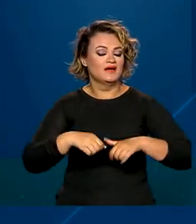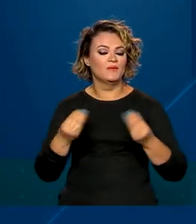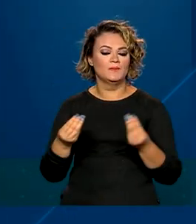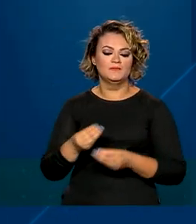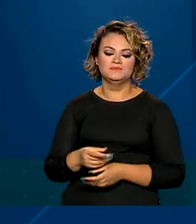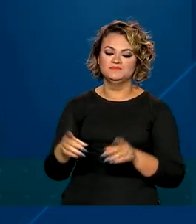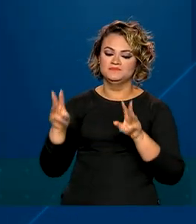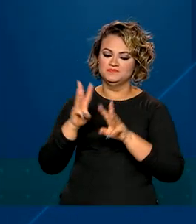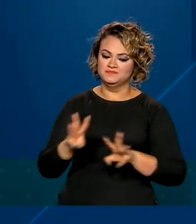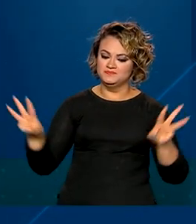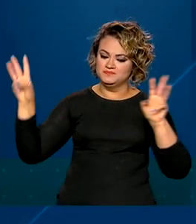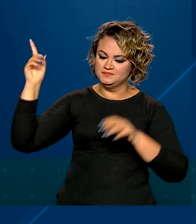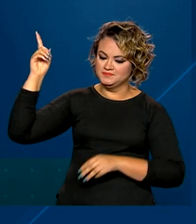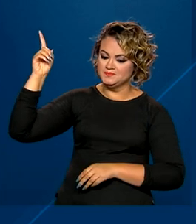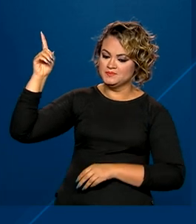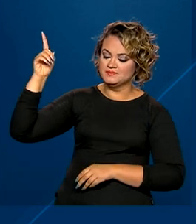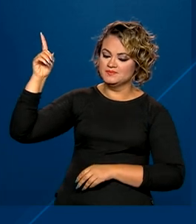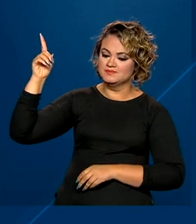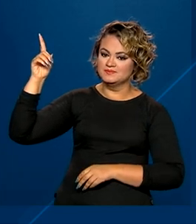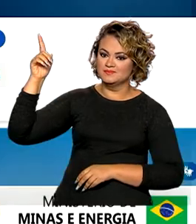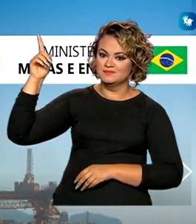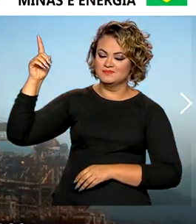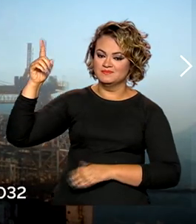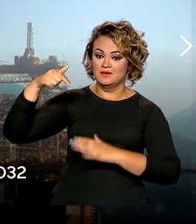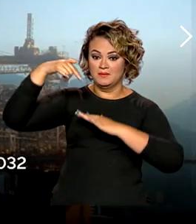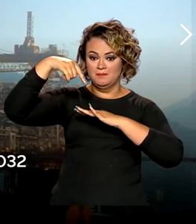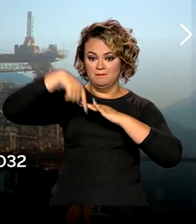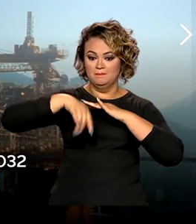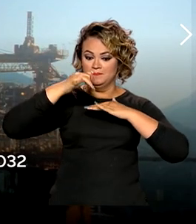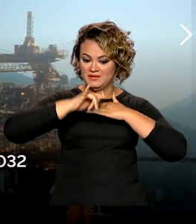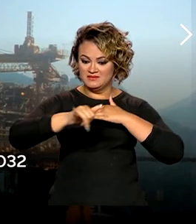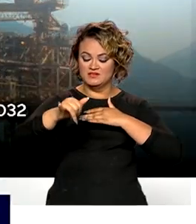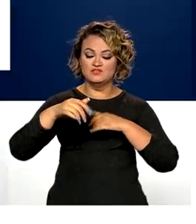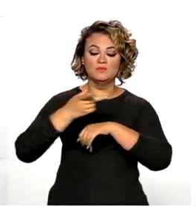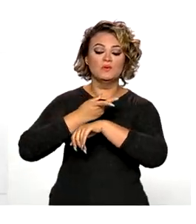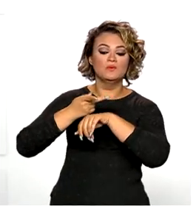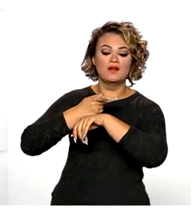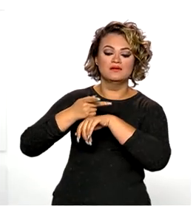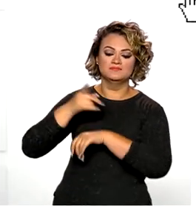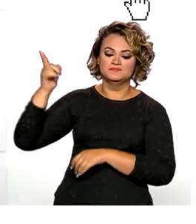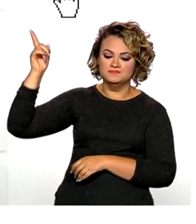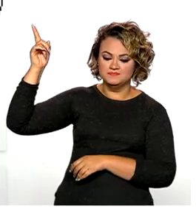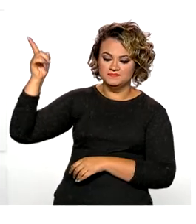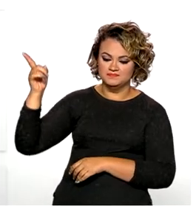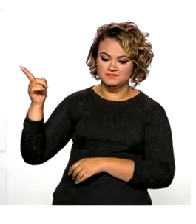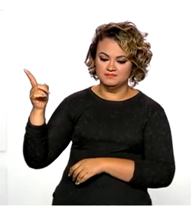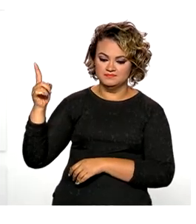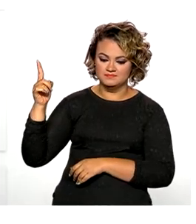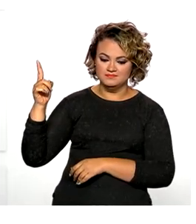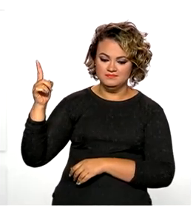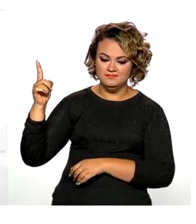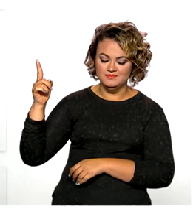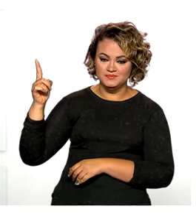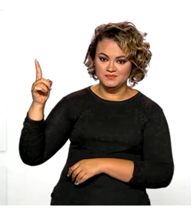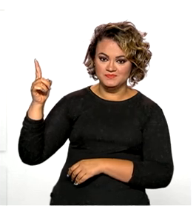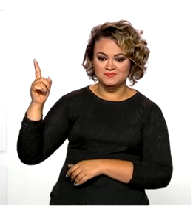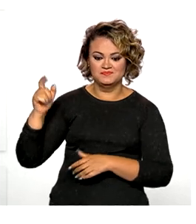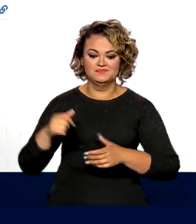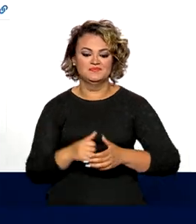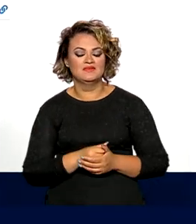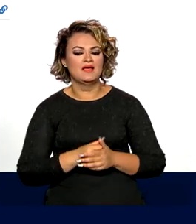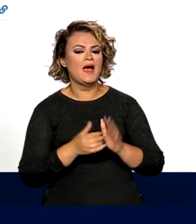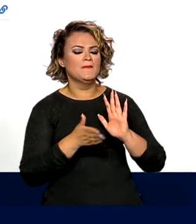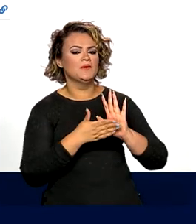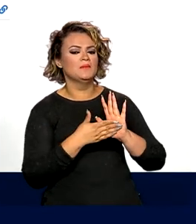acessar a página do Ministério de Minas e Energia e procurar pela aba de consultas públicas. A